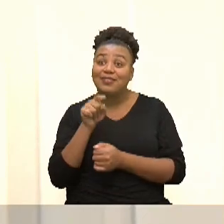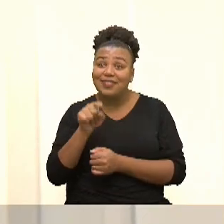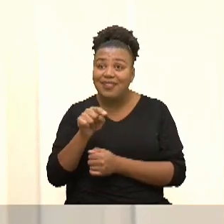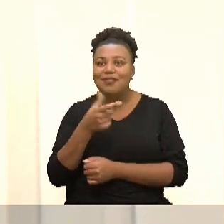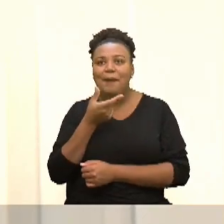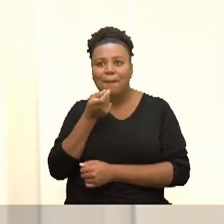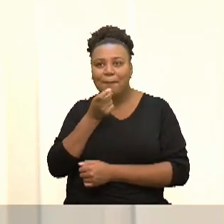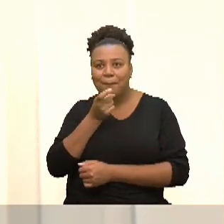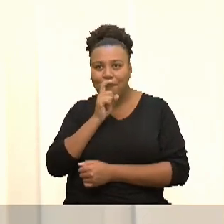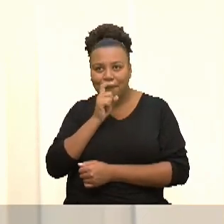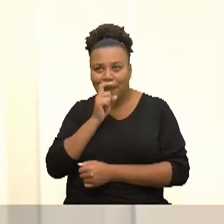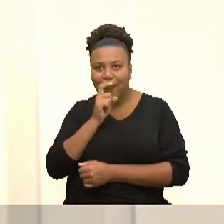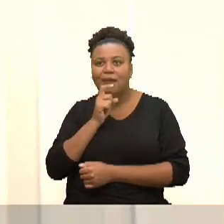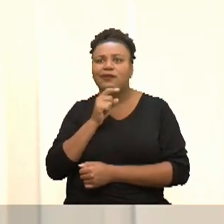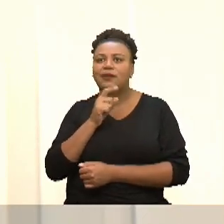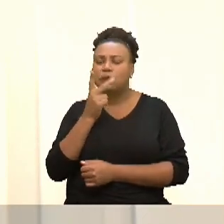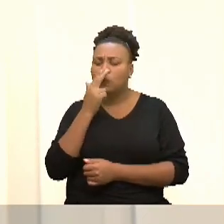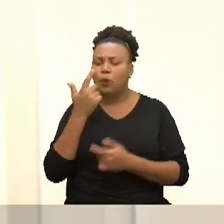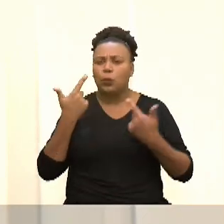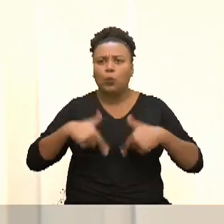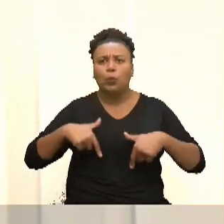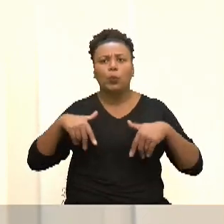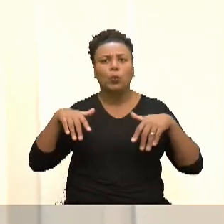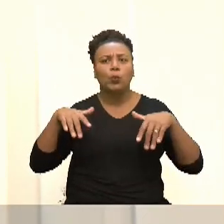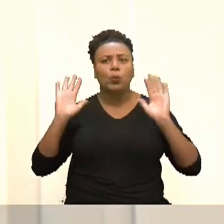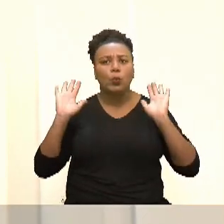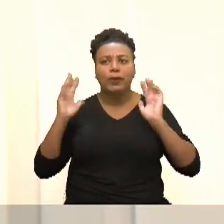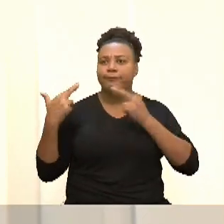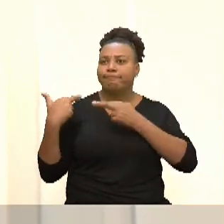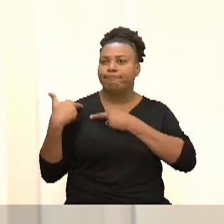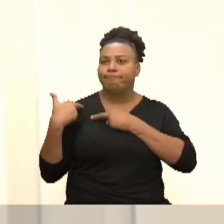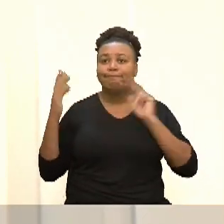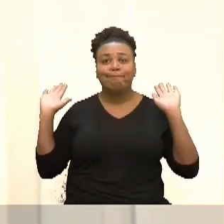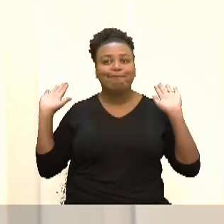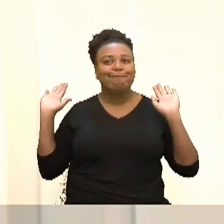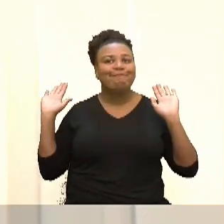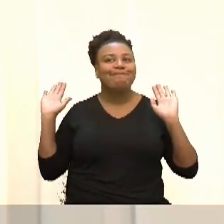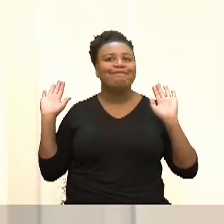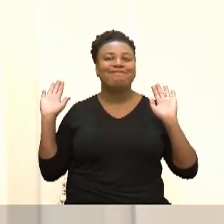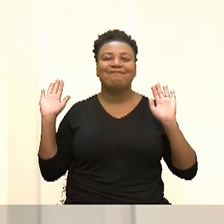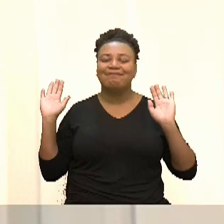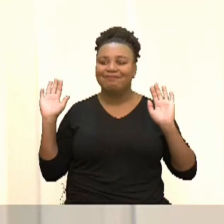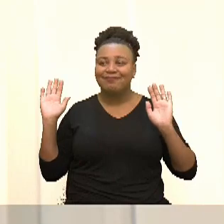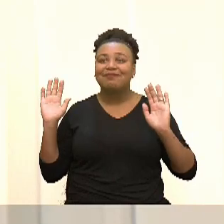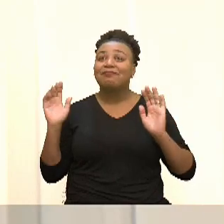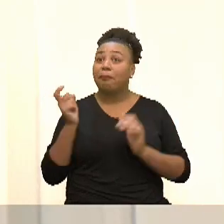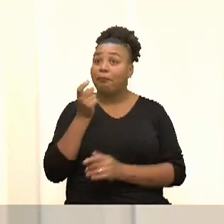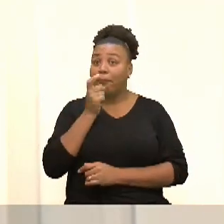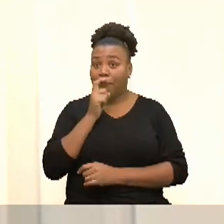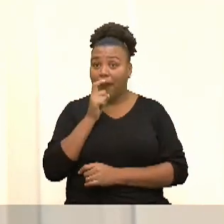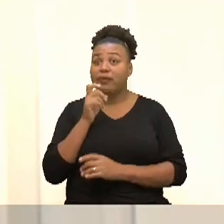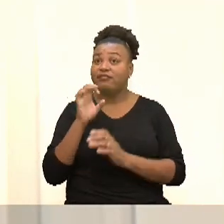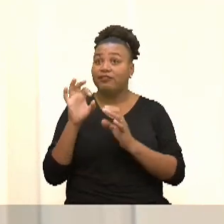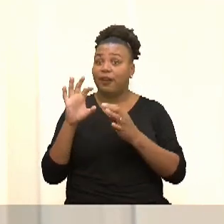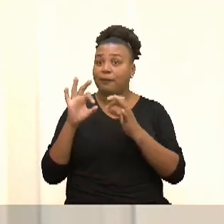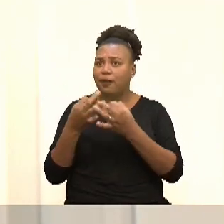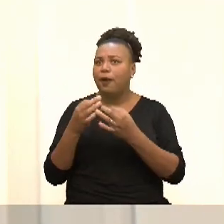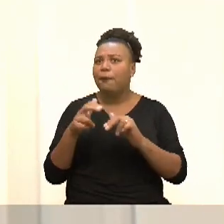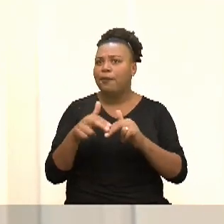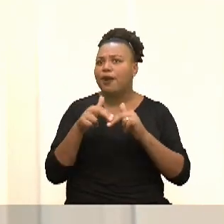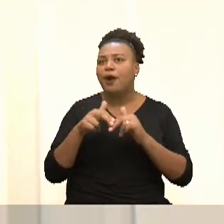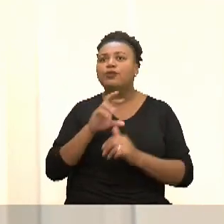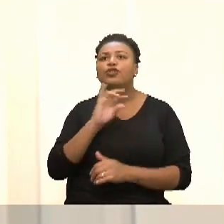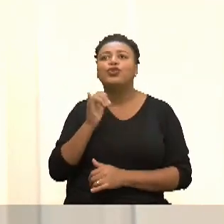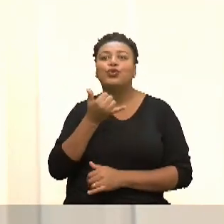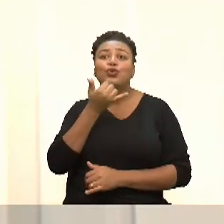genitores se eximam da responsabilidade parental por conta de uma